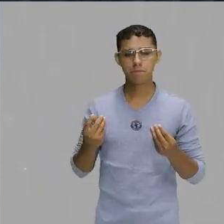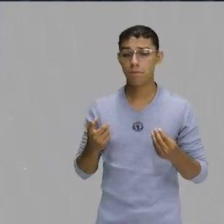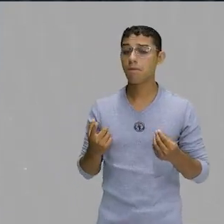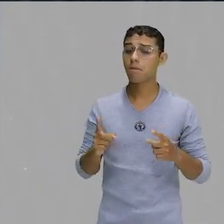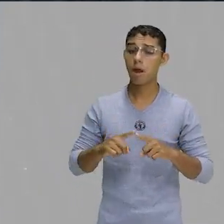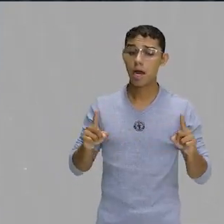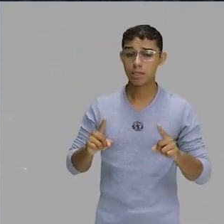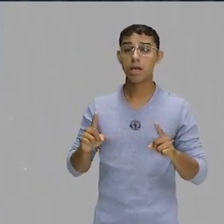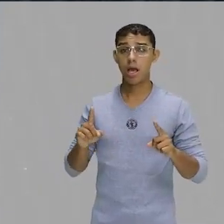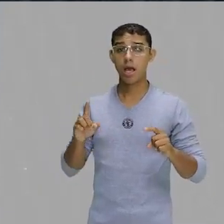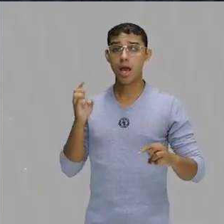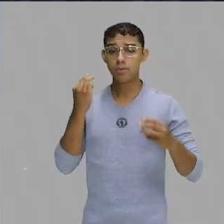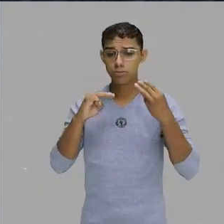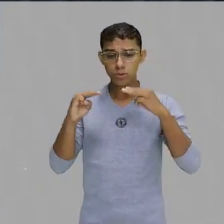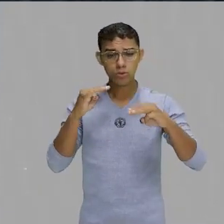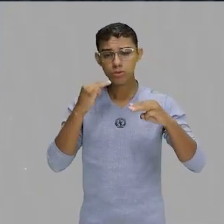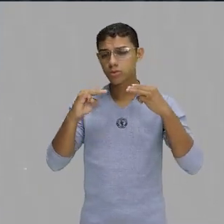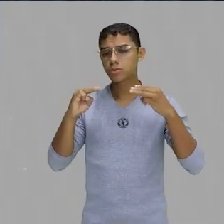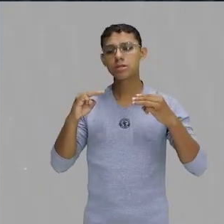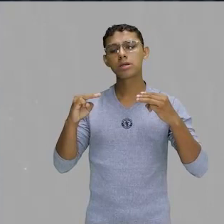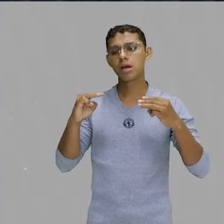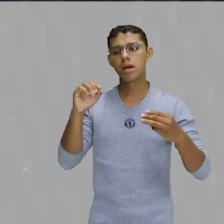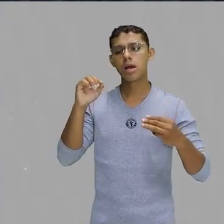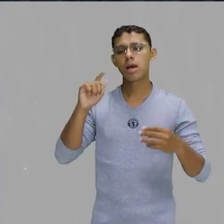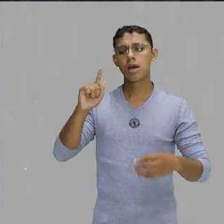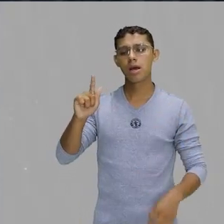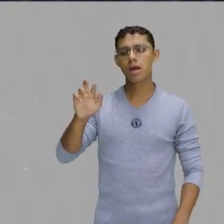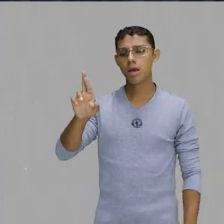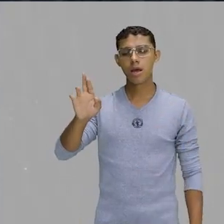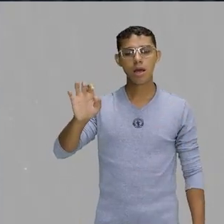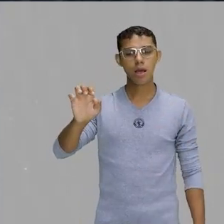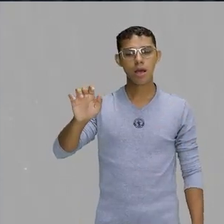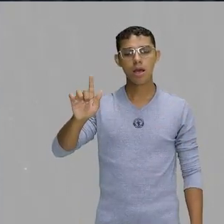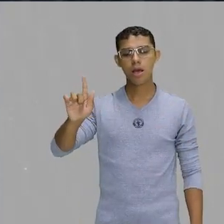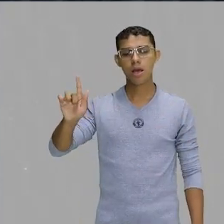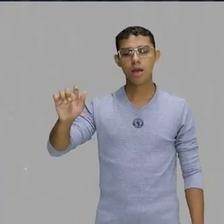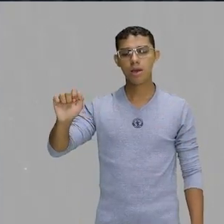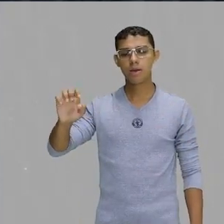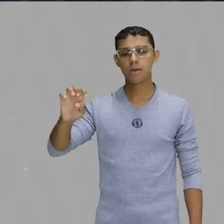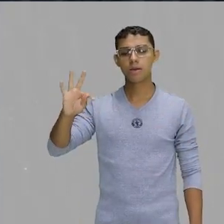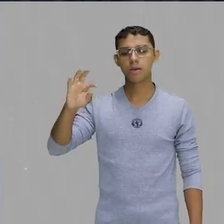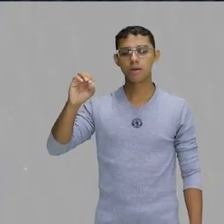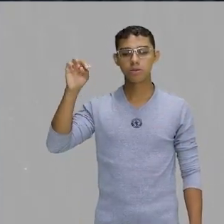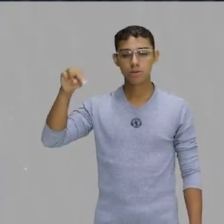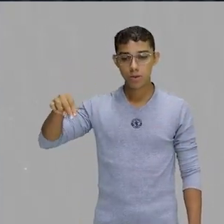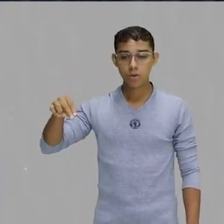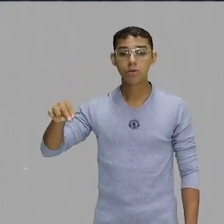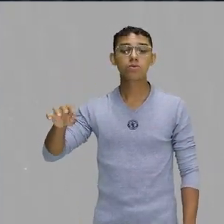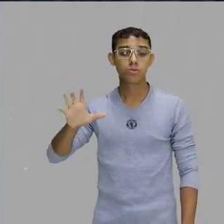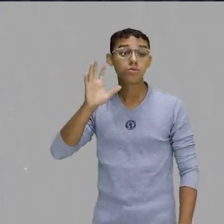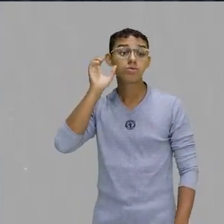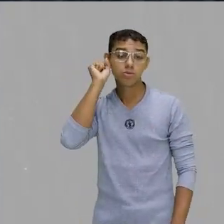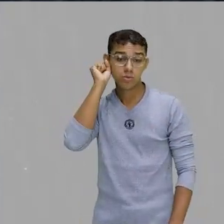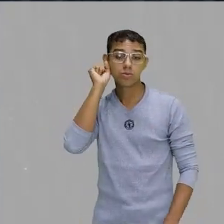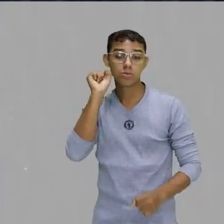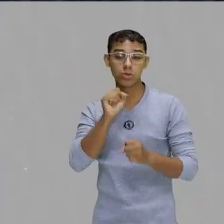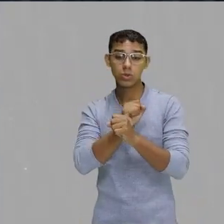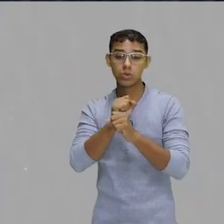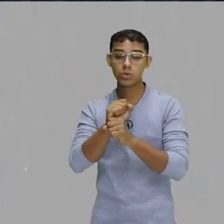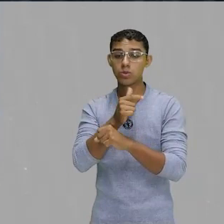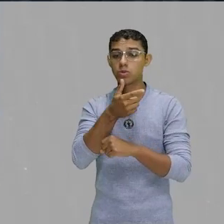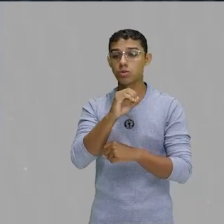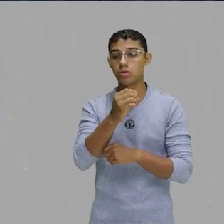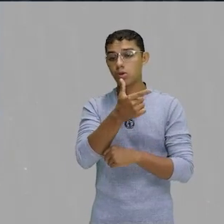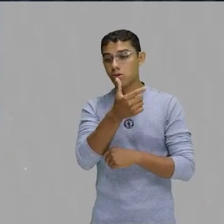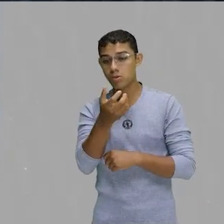canção de reggaeton mais escutada de 2020, tá? Sua letra deixa lugares a